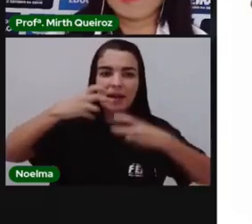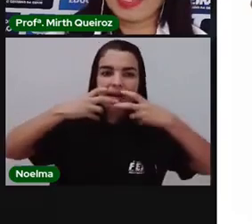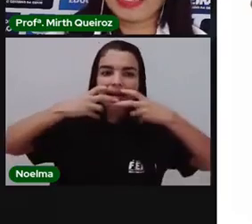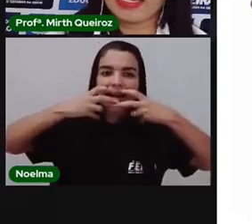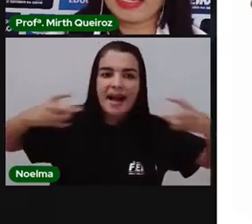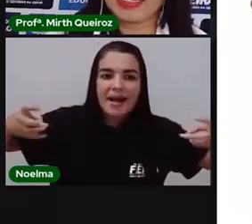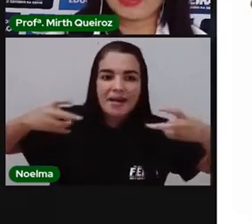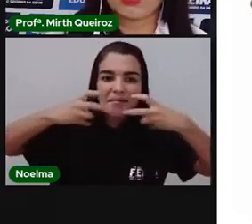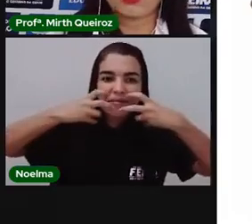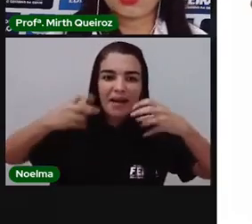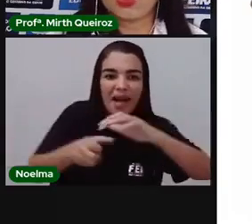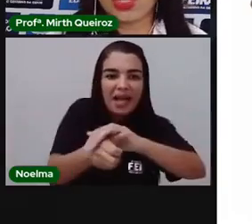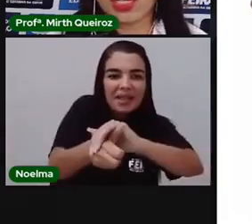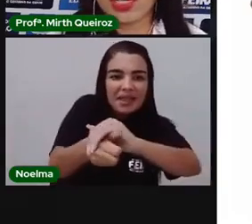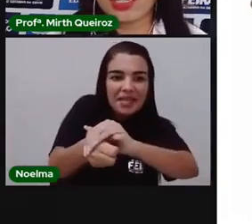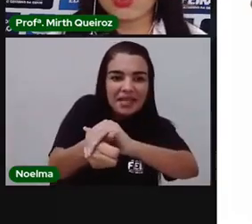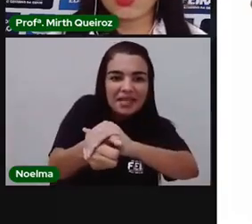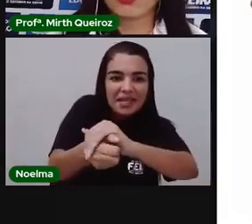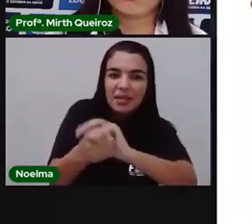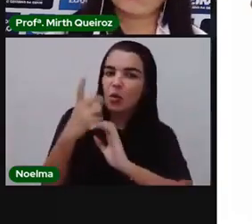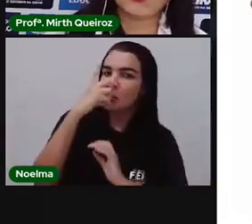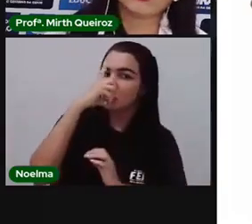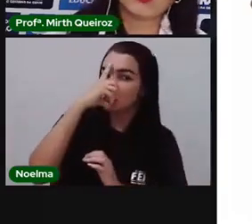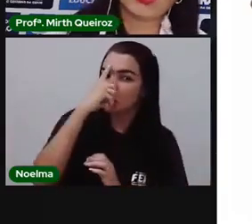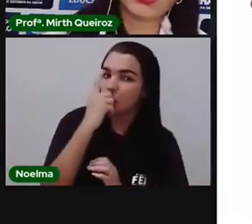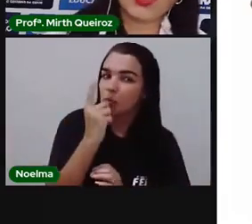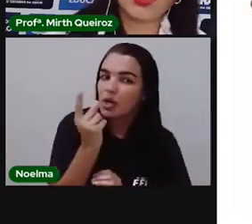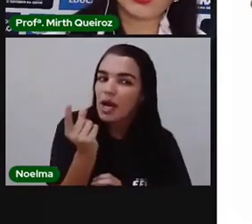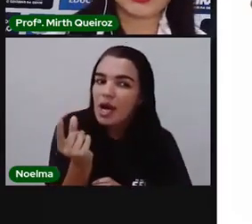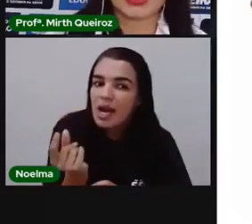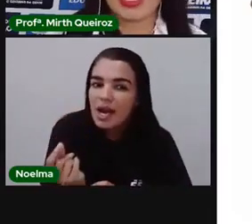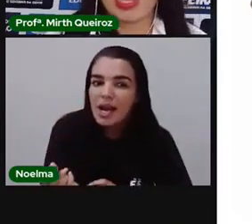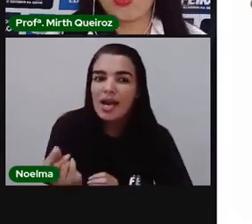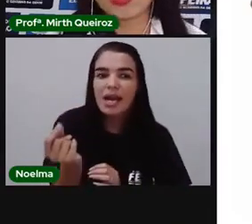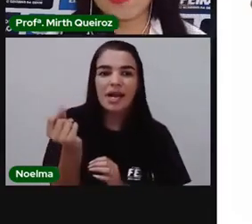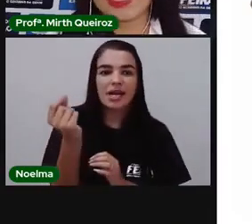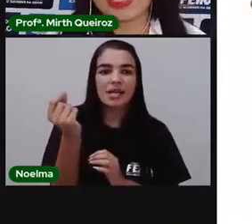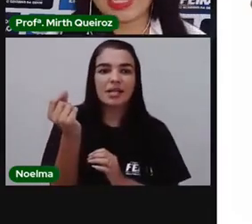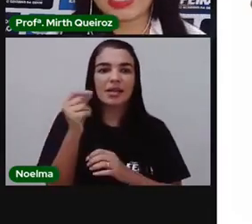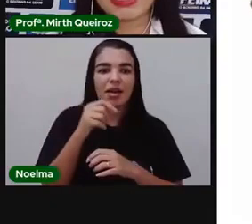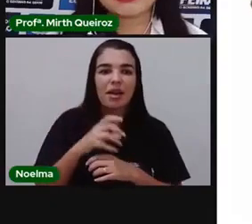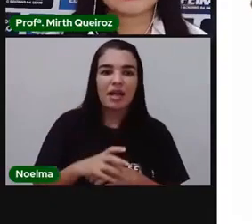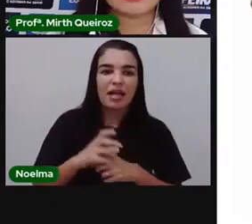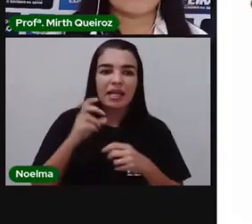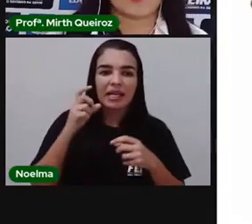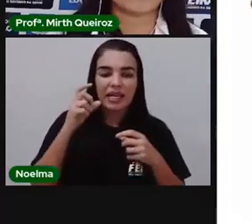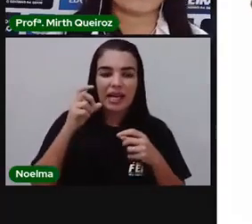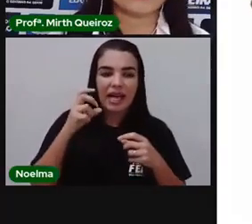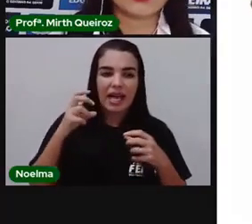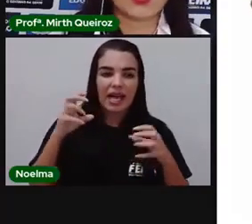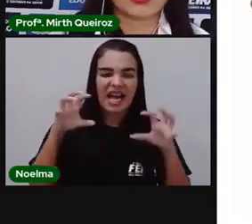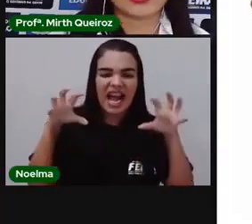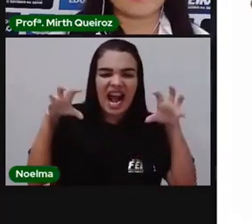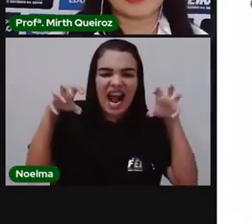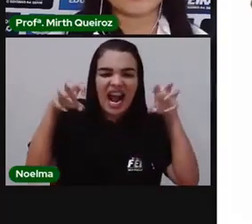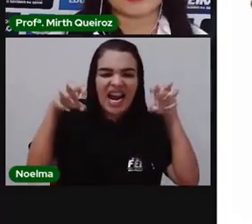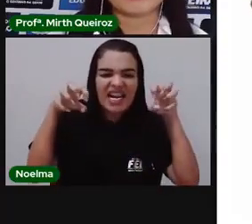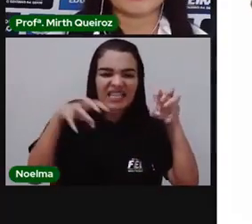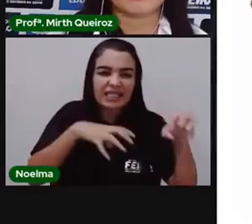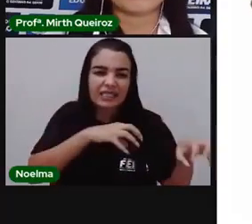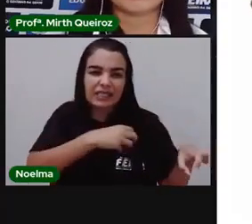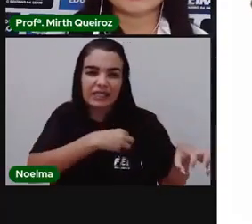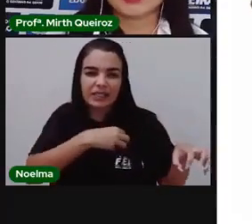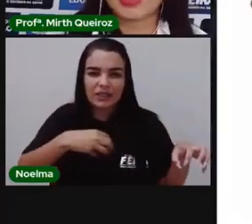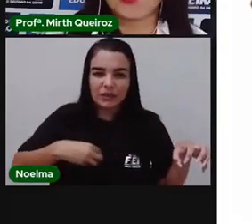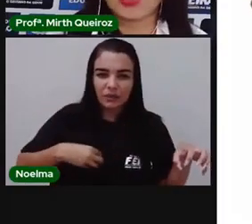tartaruga-marinha, o tucano, o boto-cor-de-rosa, a onça-pintada. São alguns dos animais